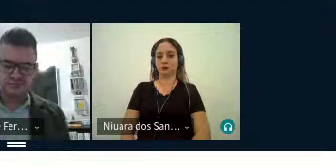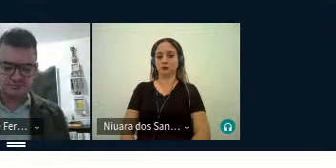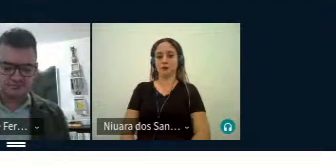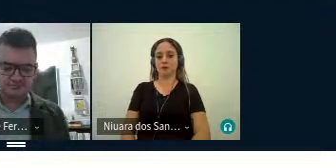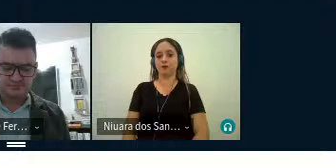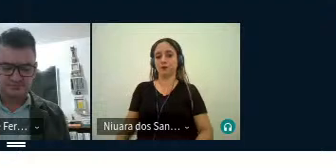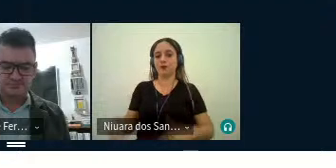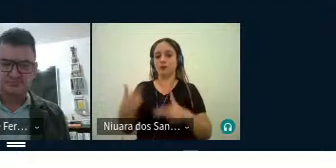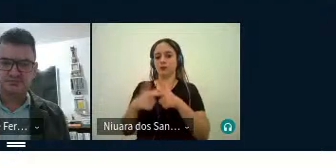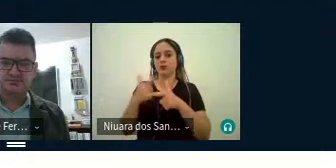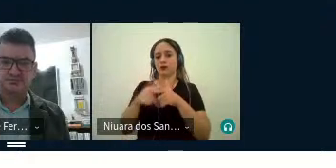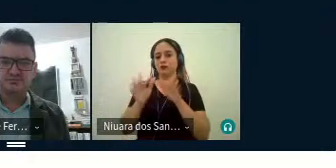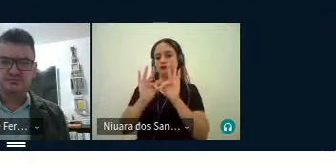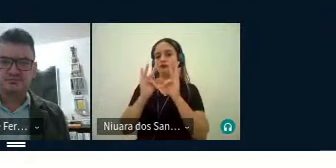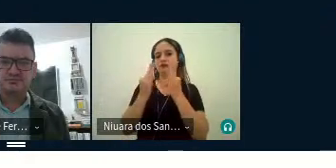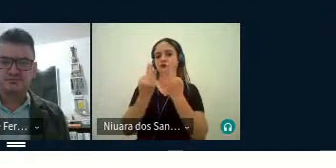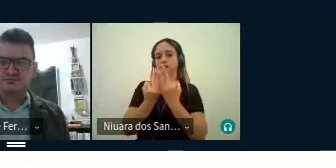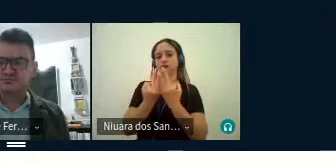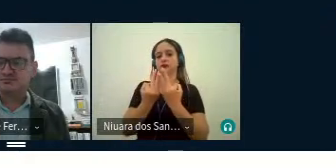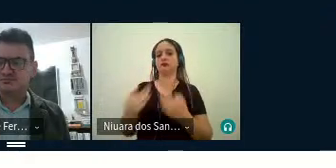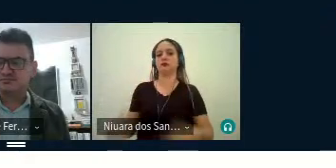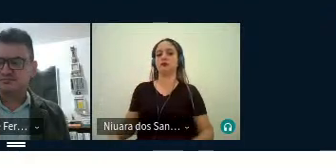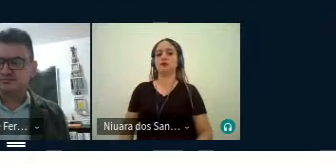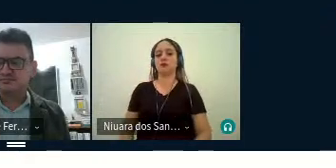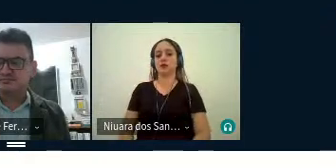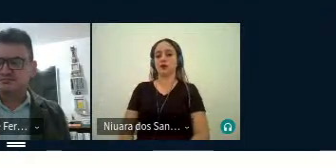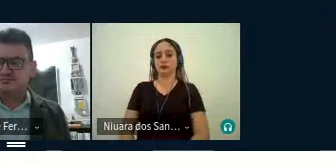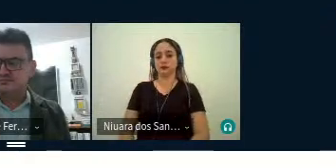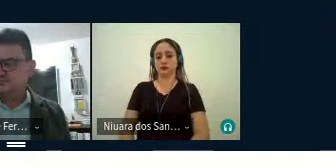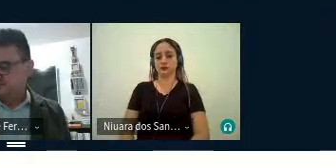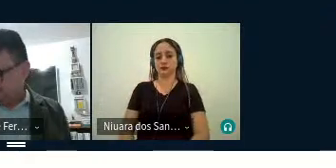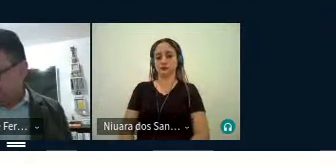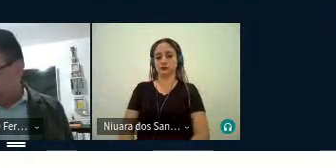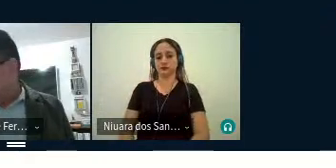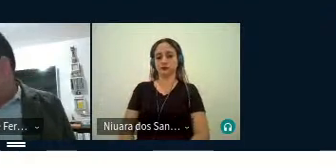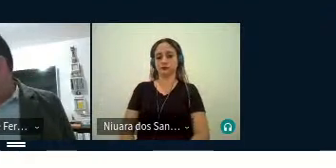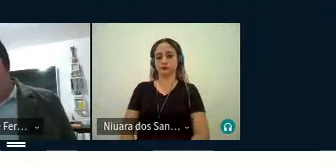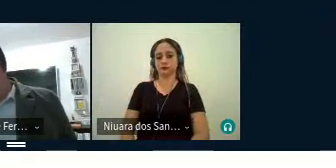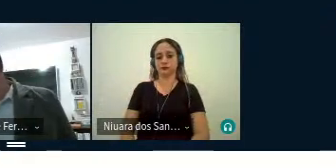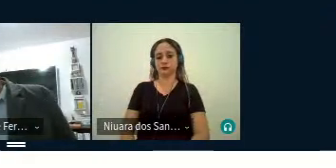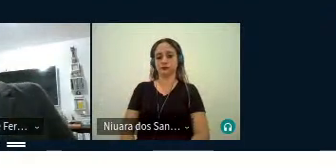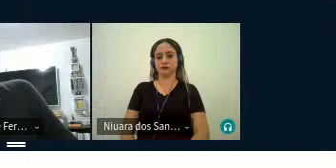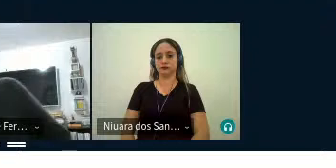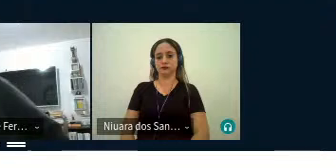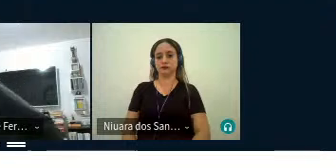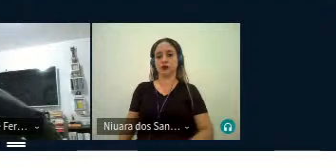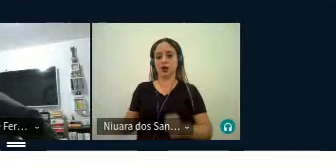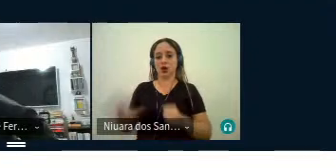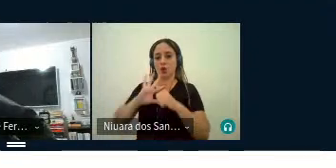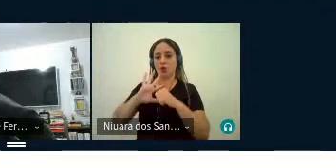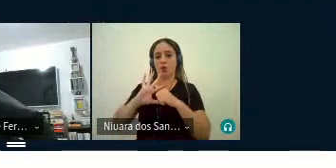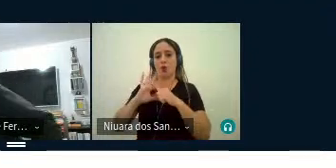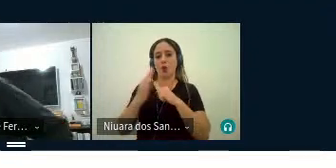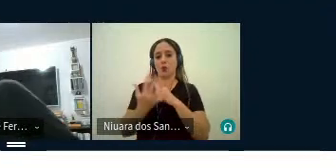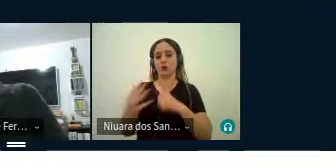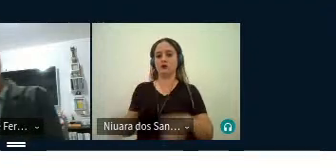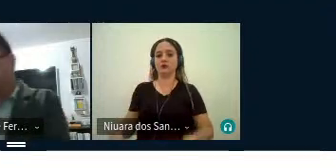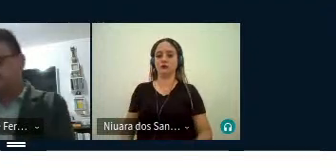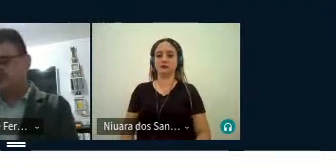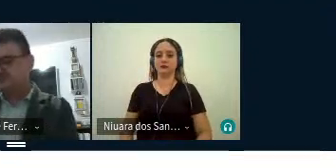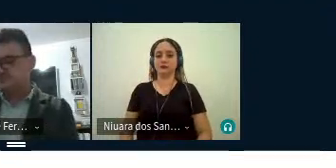problema familiar, né, com relação ao COVID, certo? Então,